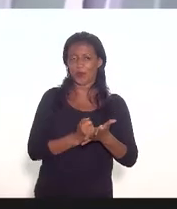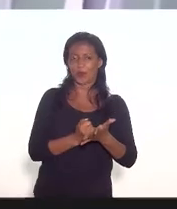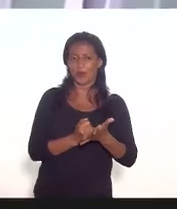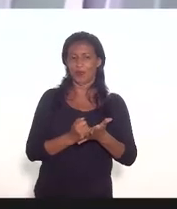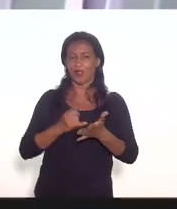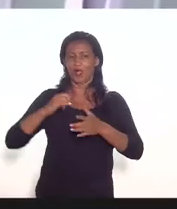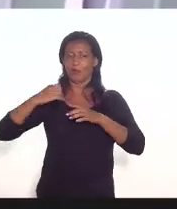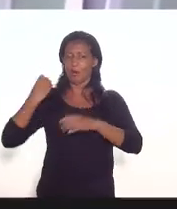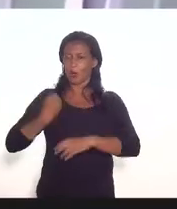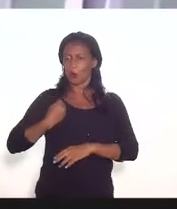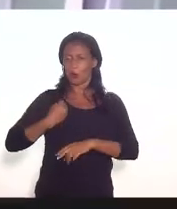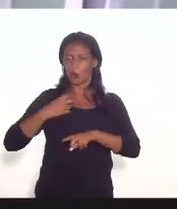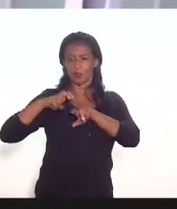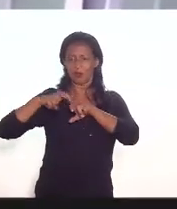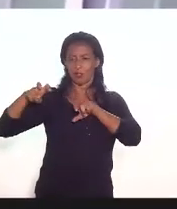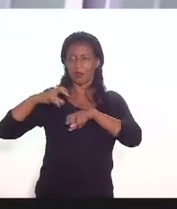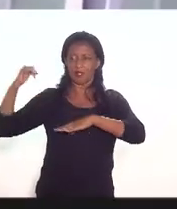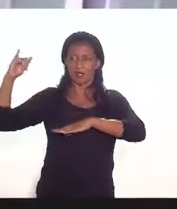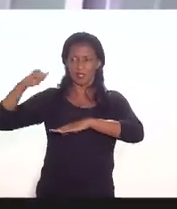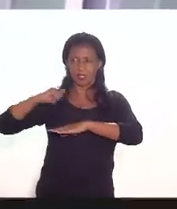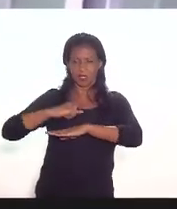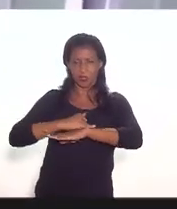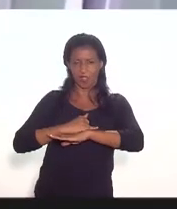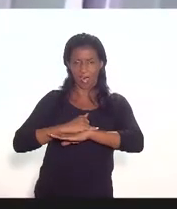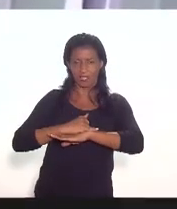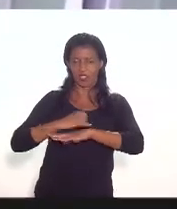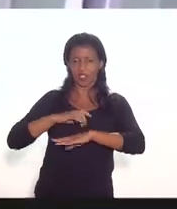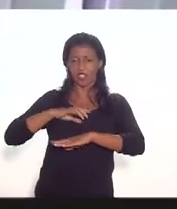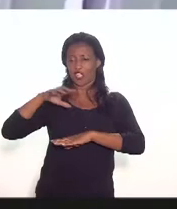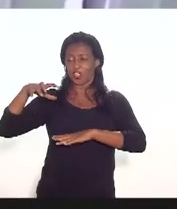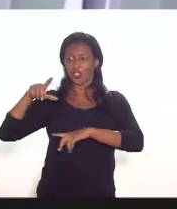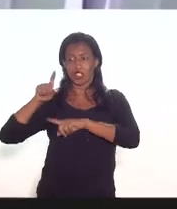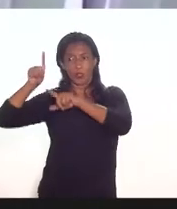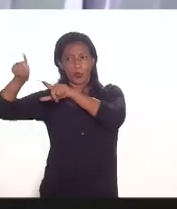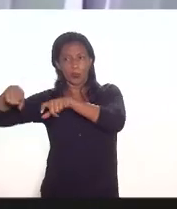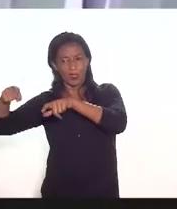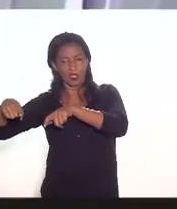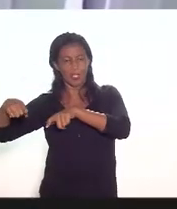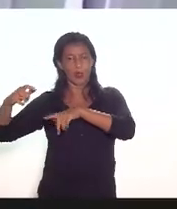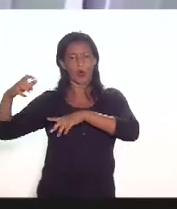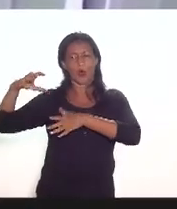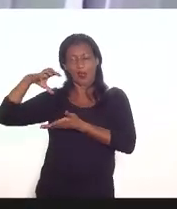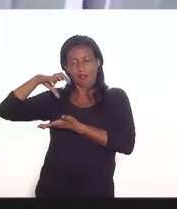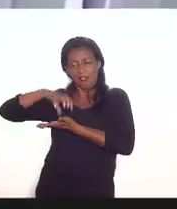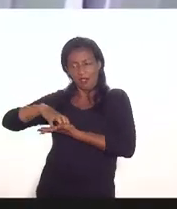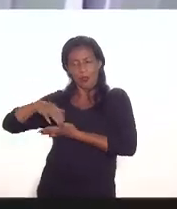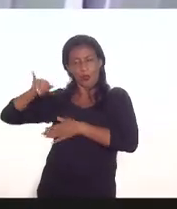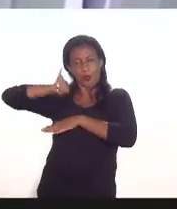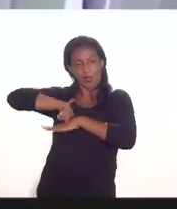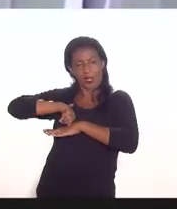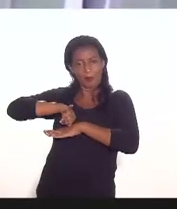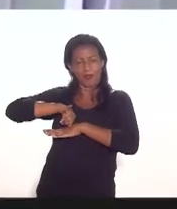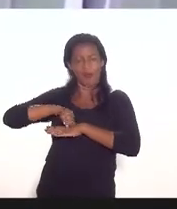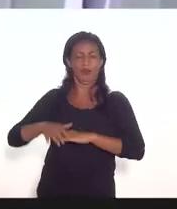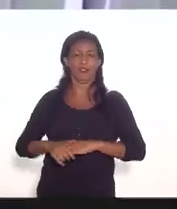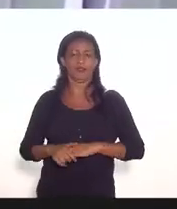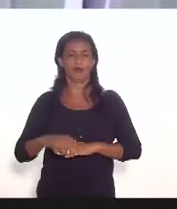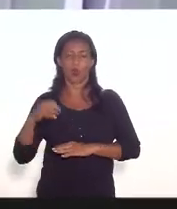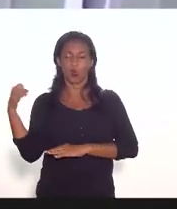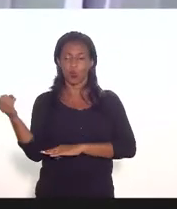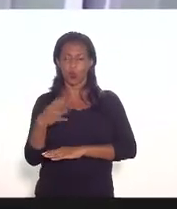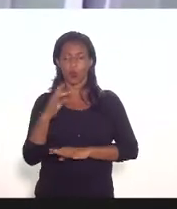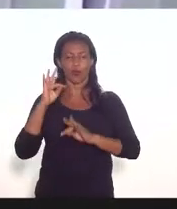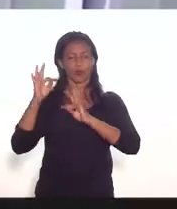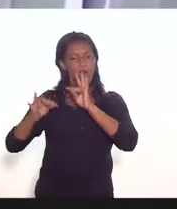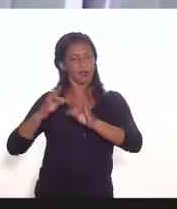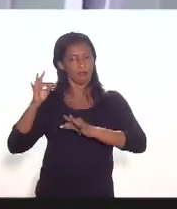assentos nas viagens inclusive nas operações cold share eu acho que isso está incoerente eu acho que é preciso ter um novo tratamento